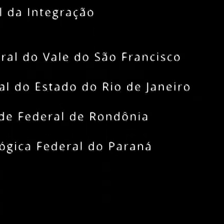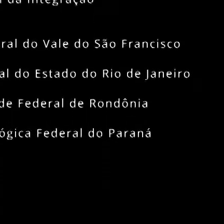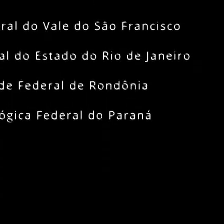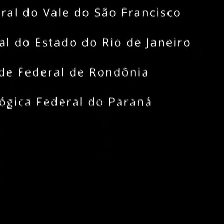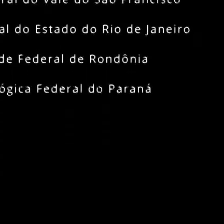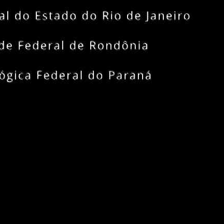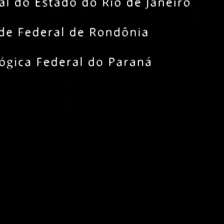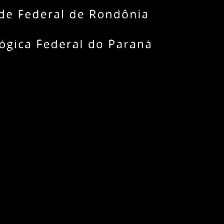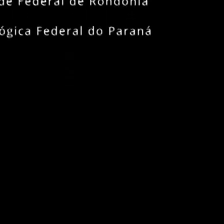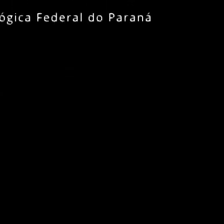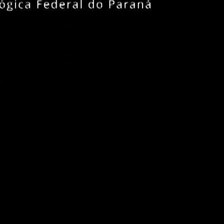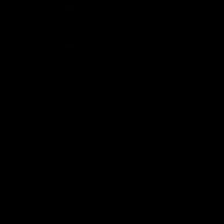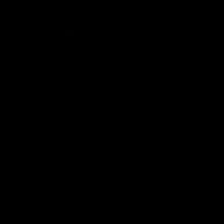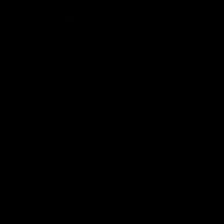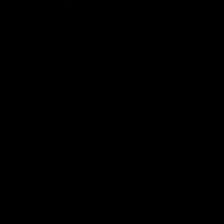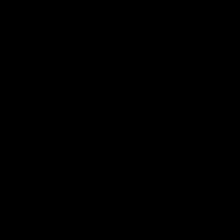A universidade pública é uma universidade pública.